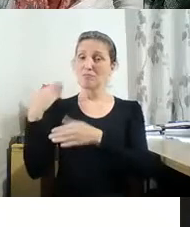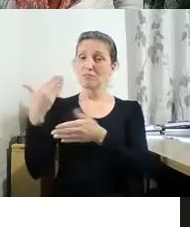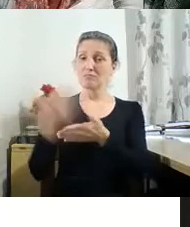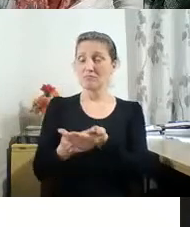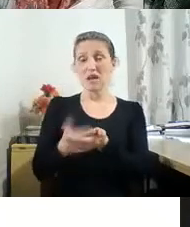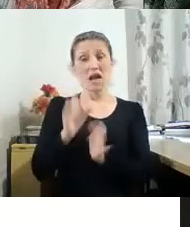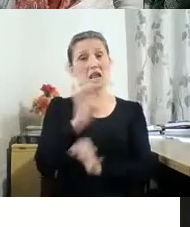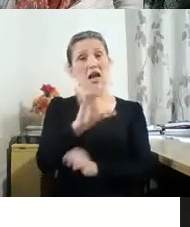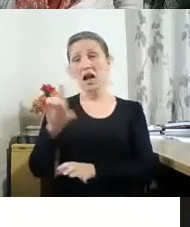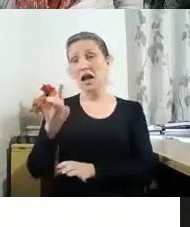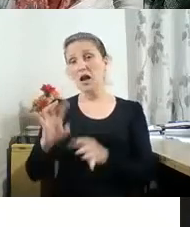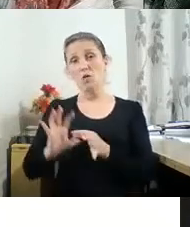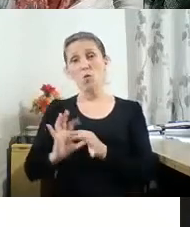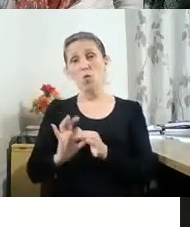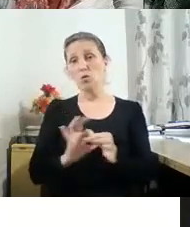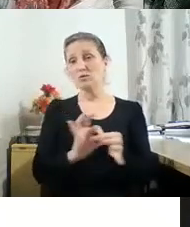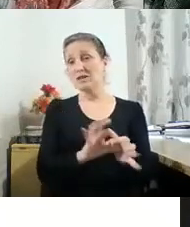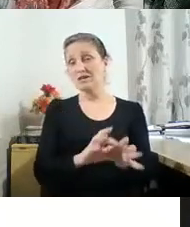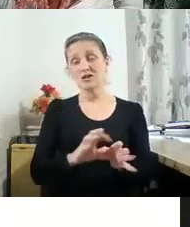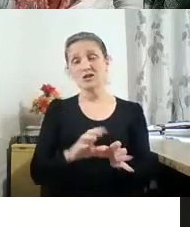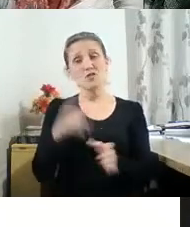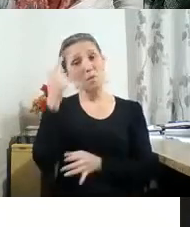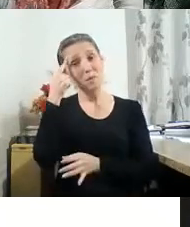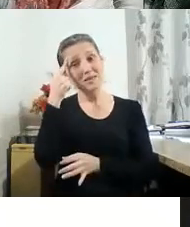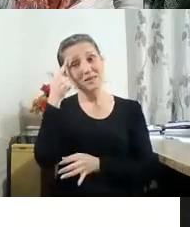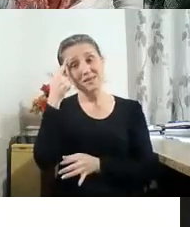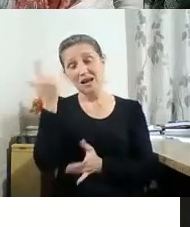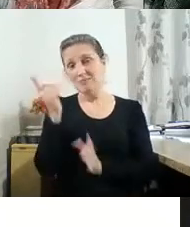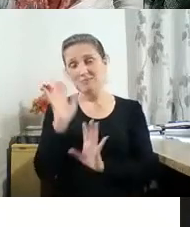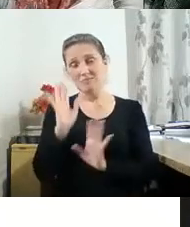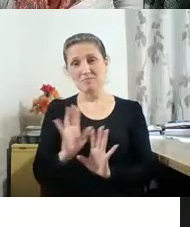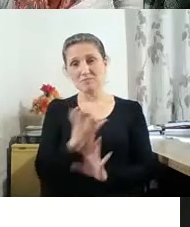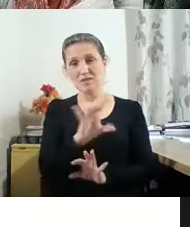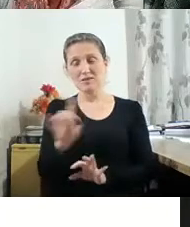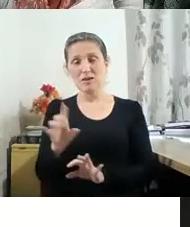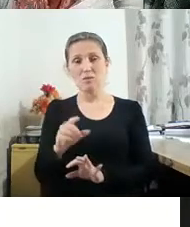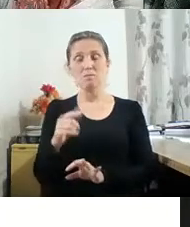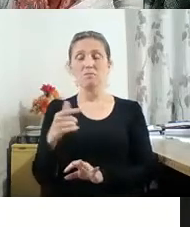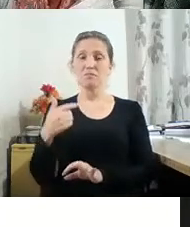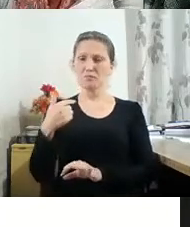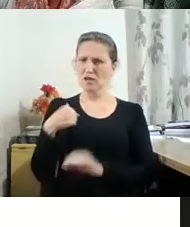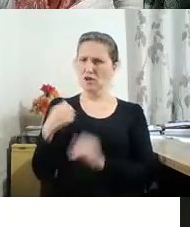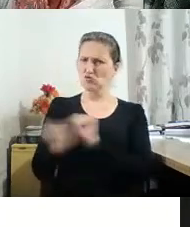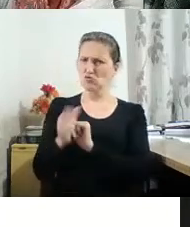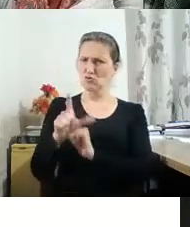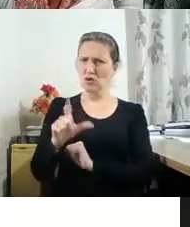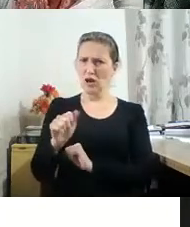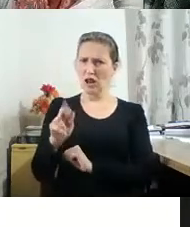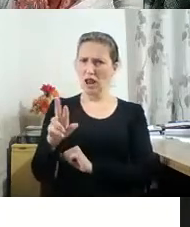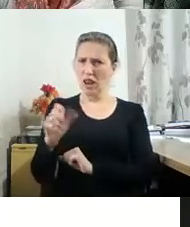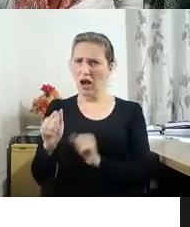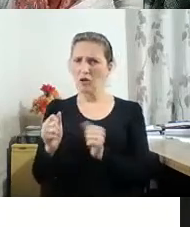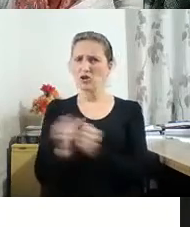múltiplas, mas é muito interessante, é uma questão que eu e a Laura discutimos muito, discutimos também com o Eduardo.